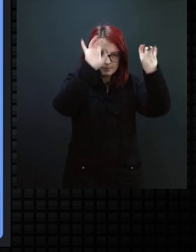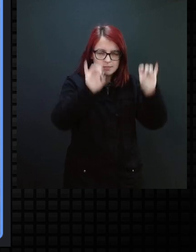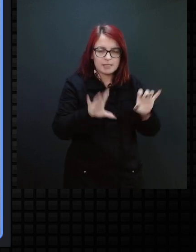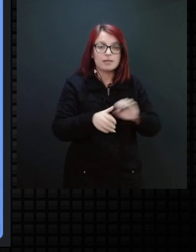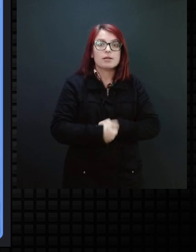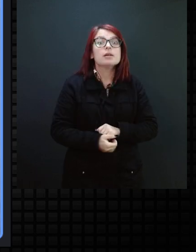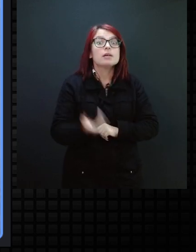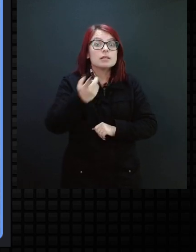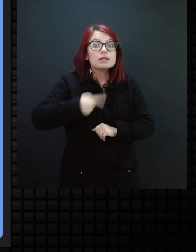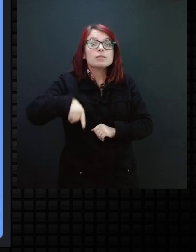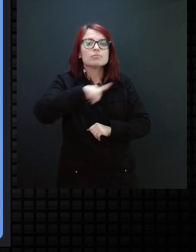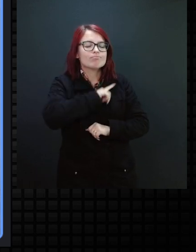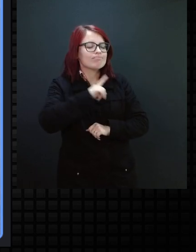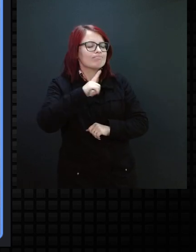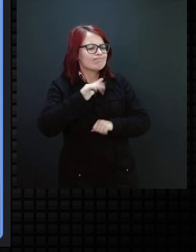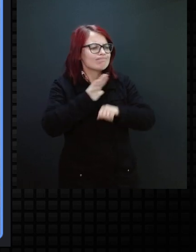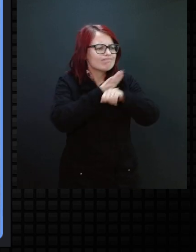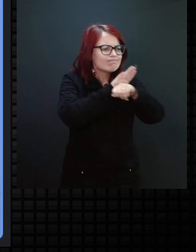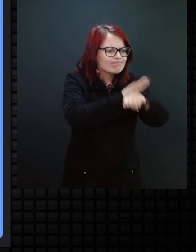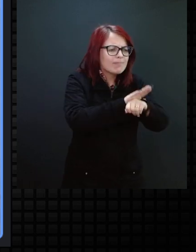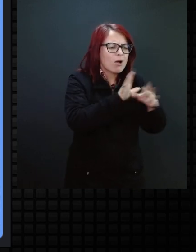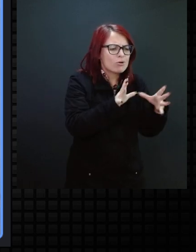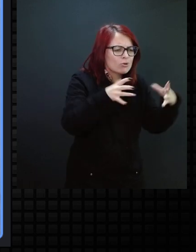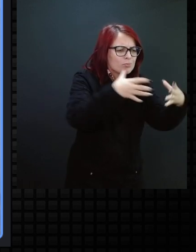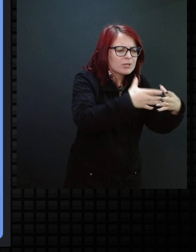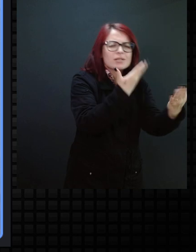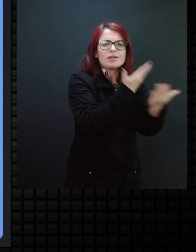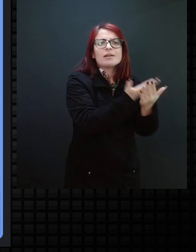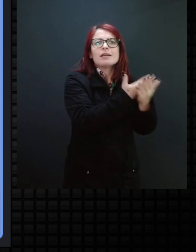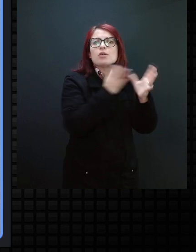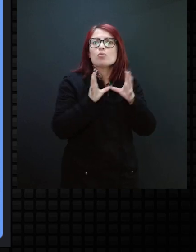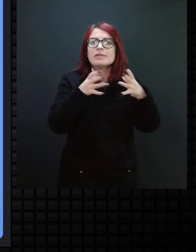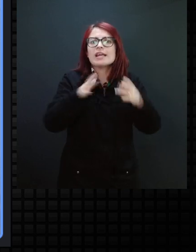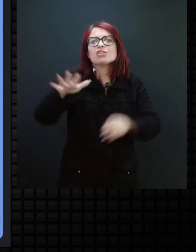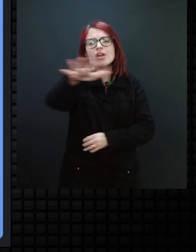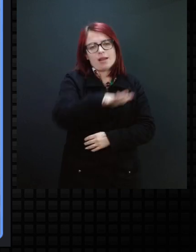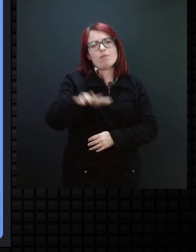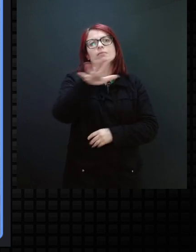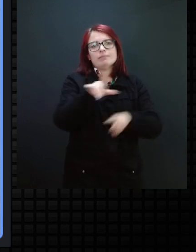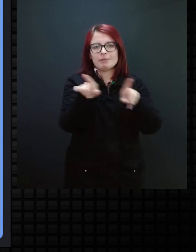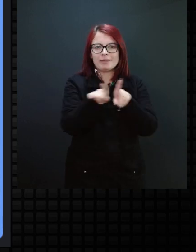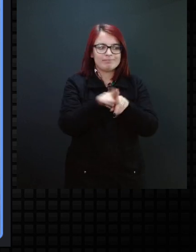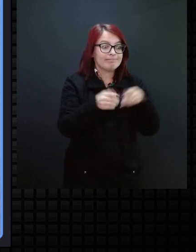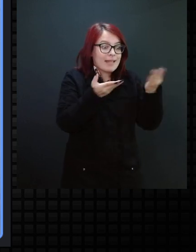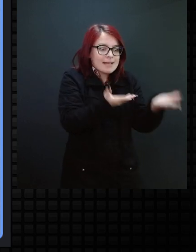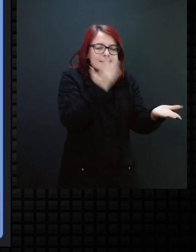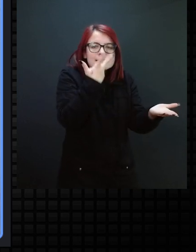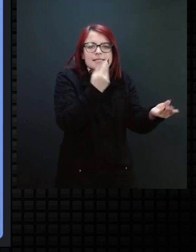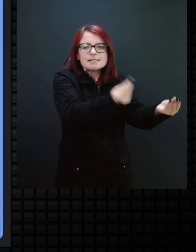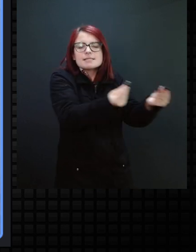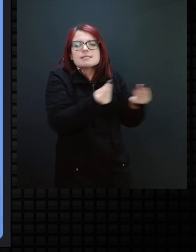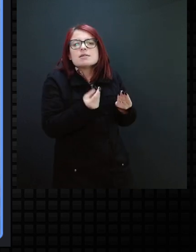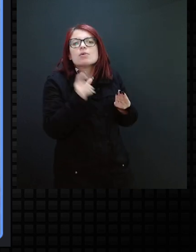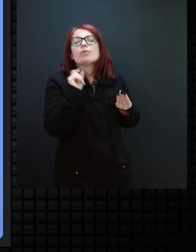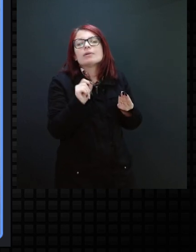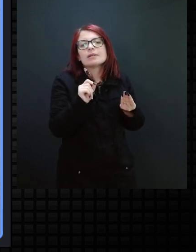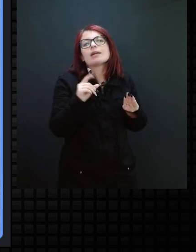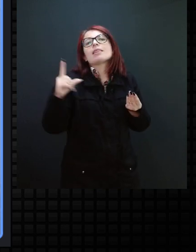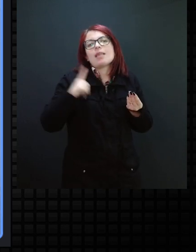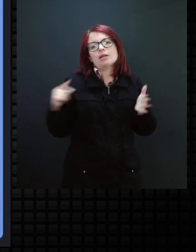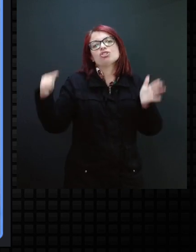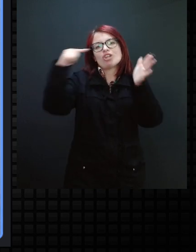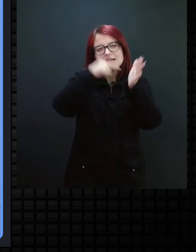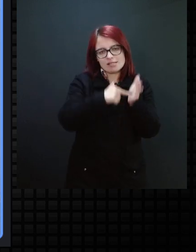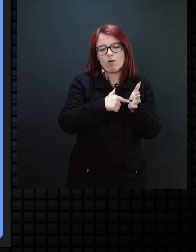atendemos a comunidade escolar e a comunidade em geral. Essas crianças, elas vêm por indicação,